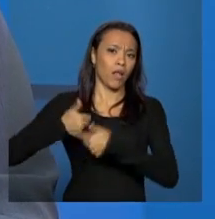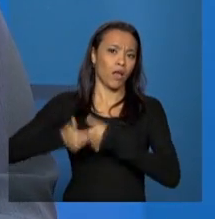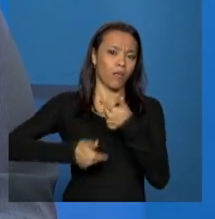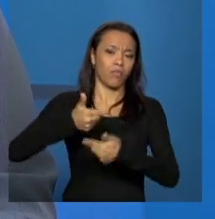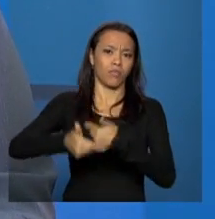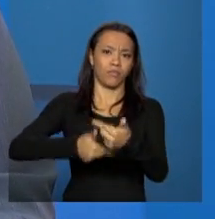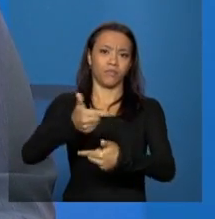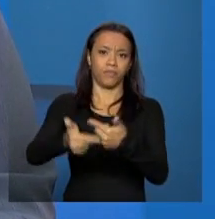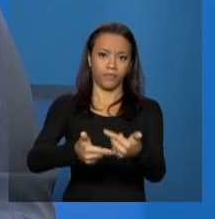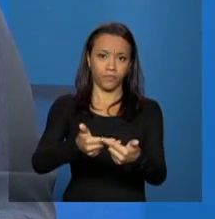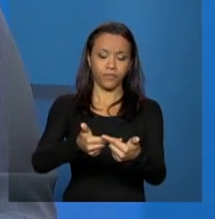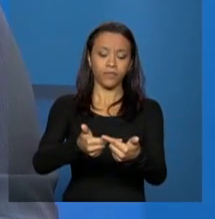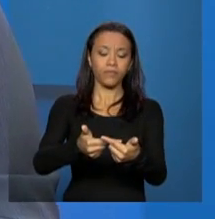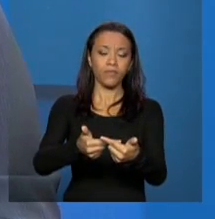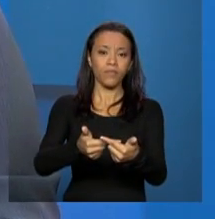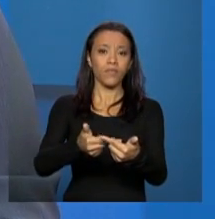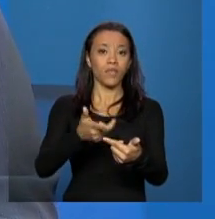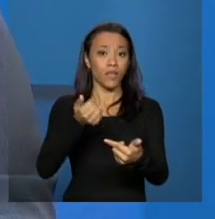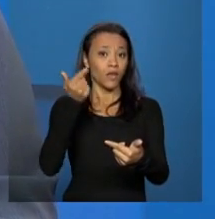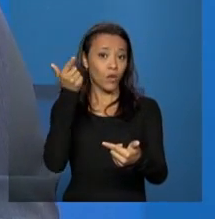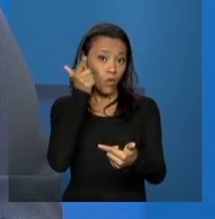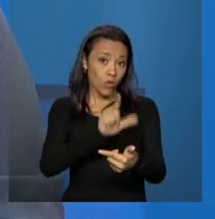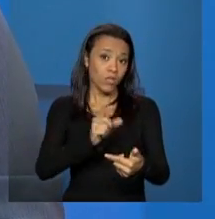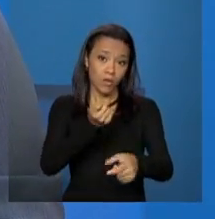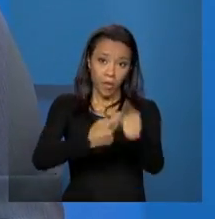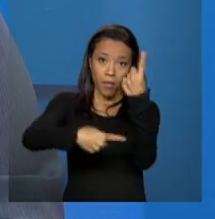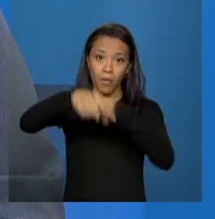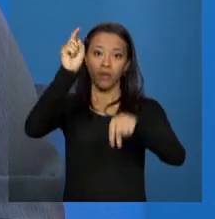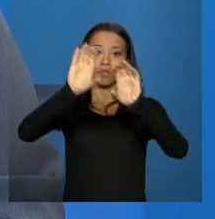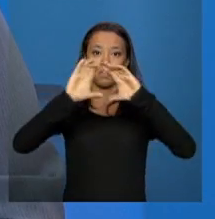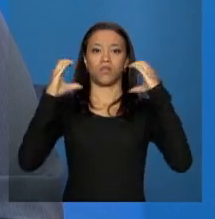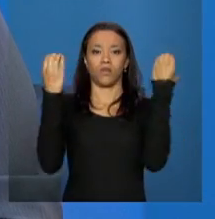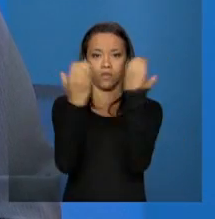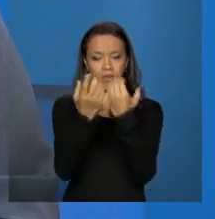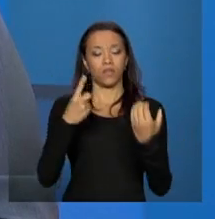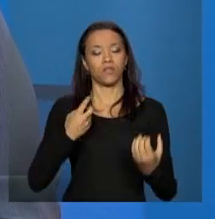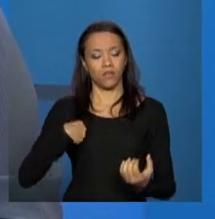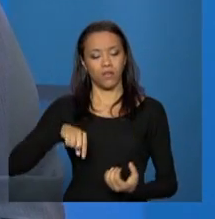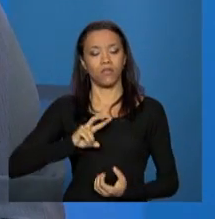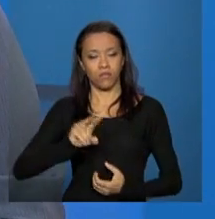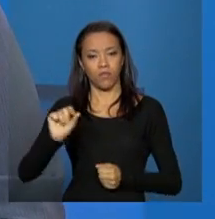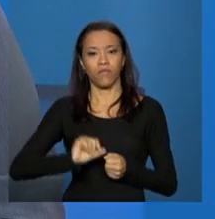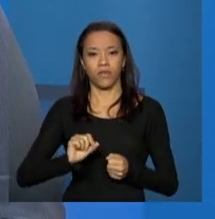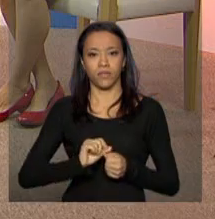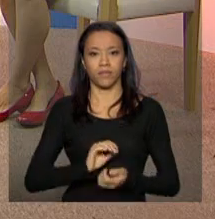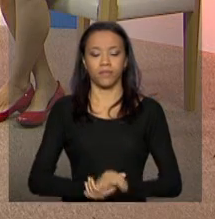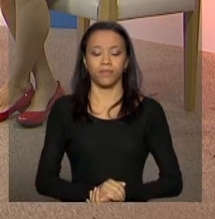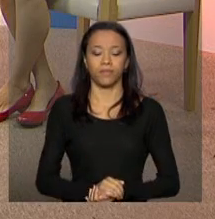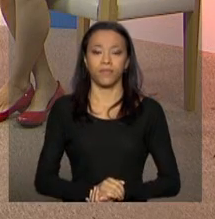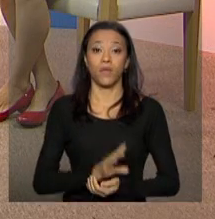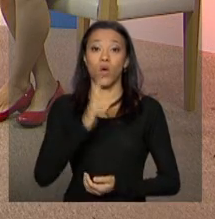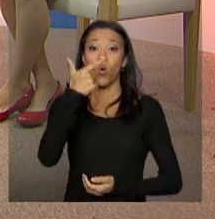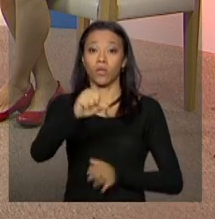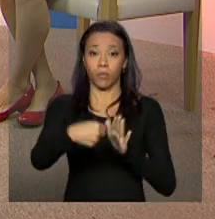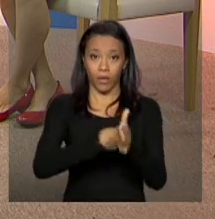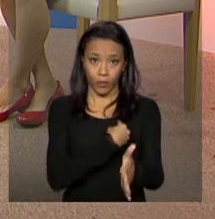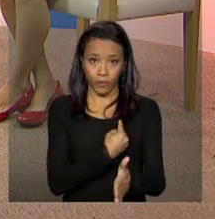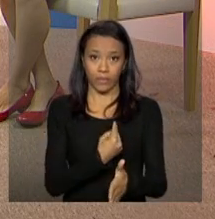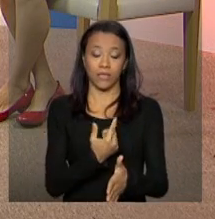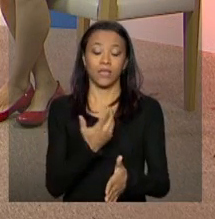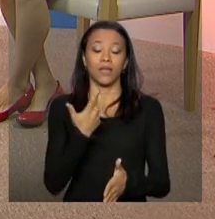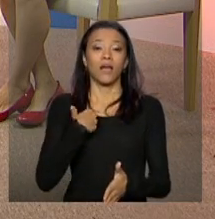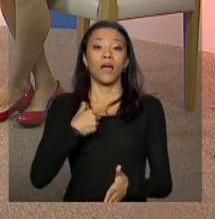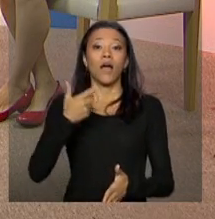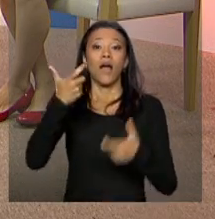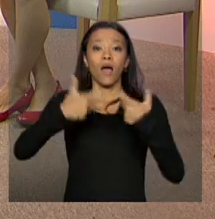conferência atinja o seu resultado, nós vamos fazer. Presidente, a Ronilda Lacerda de